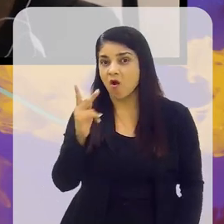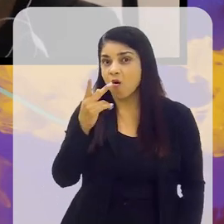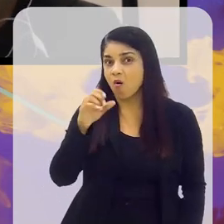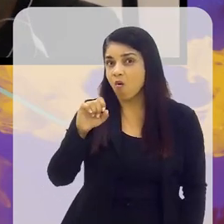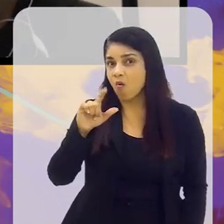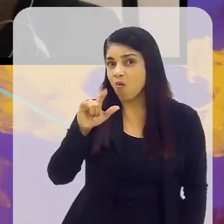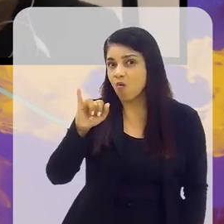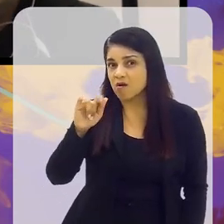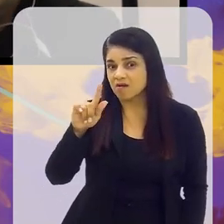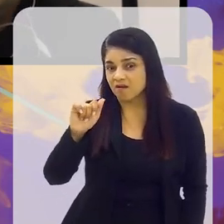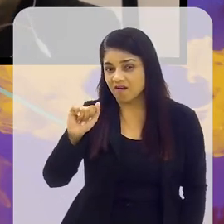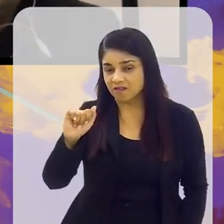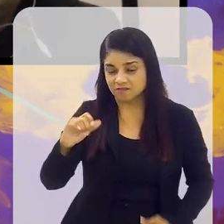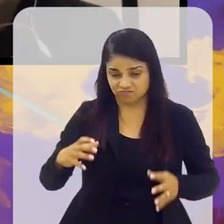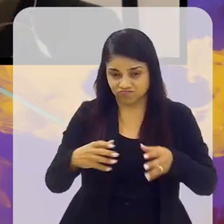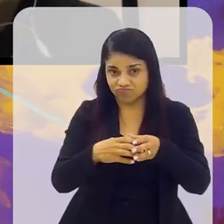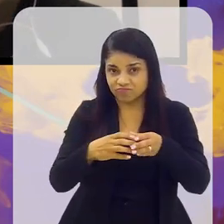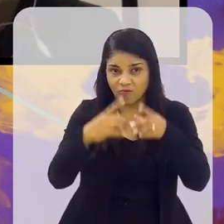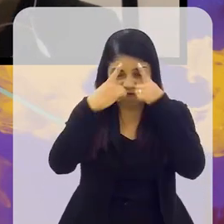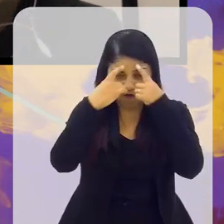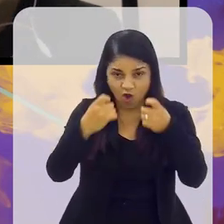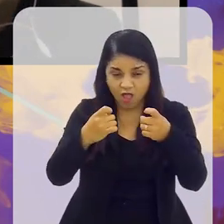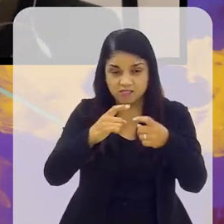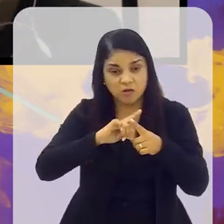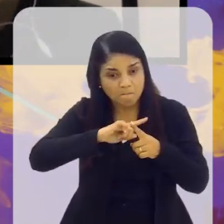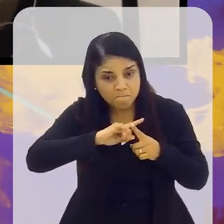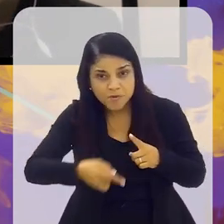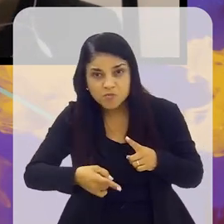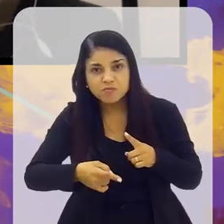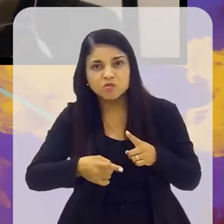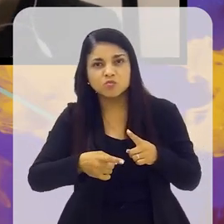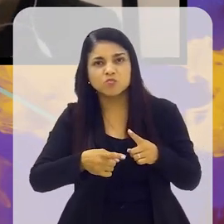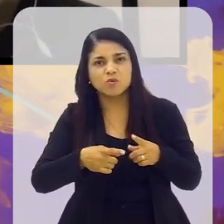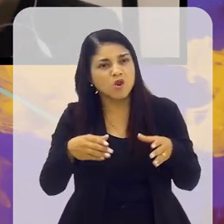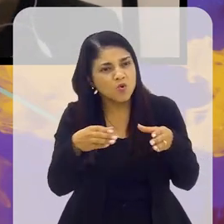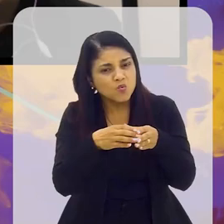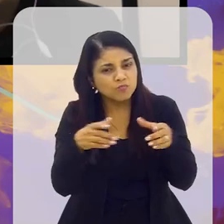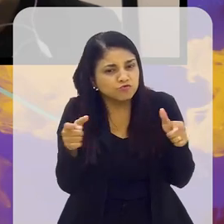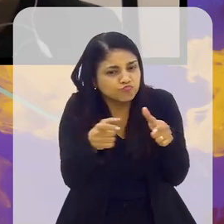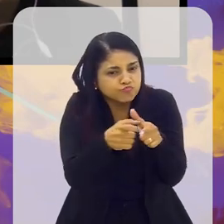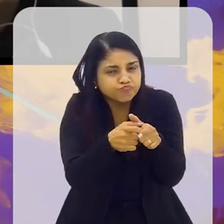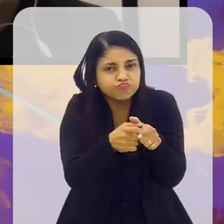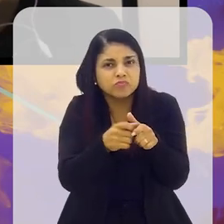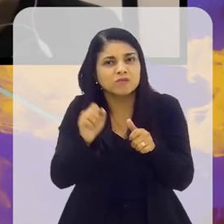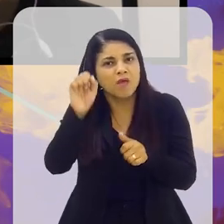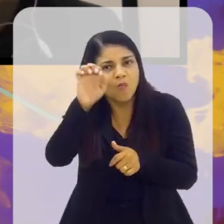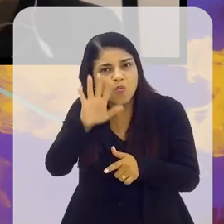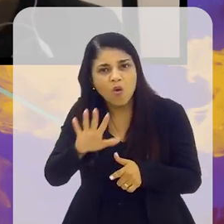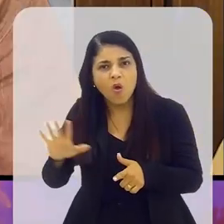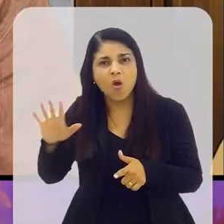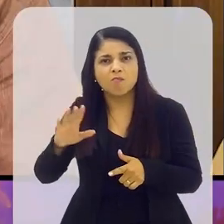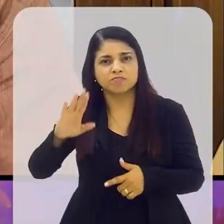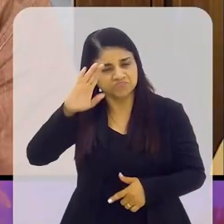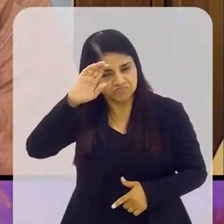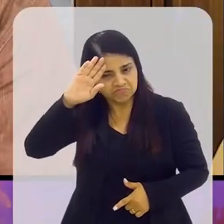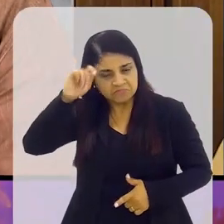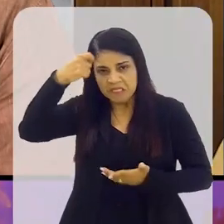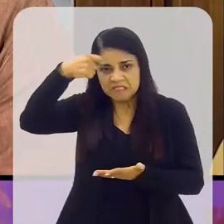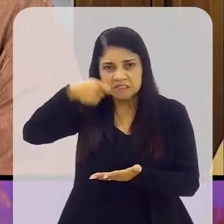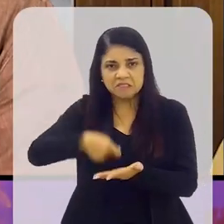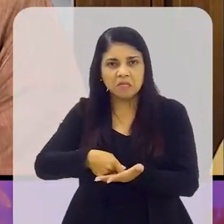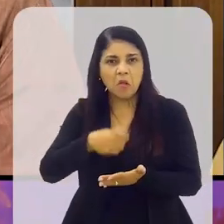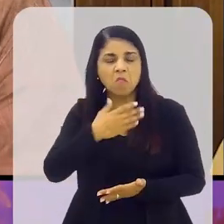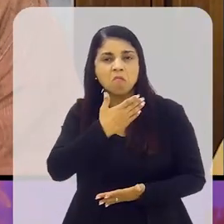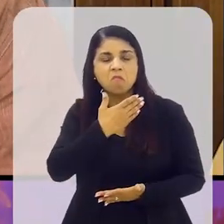hooligans que já estavam proibidos, já estavam, dito assim, quase que extintos na Europa, né? Por decisões do próprio